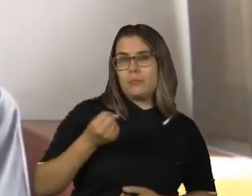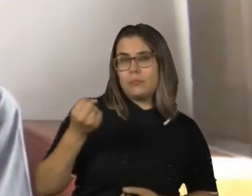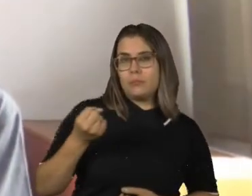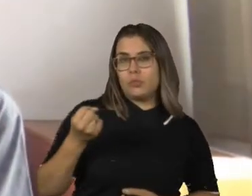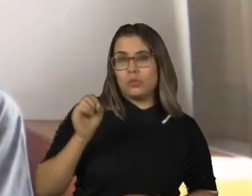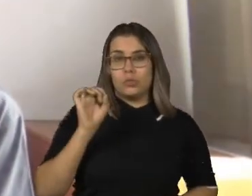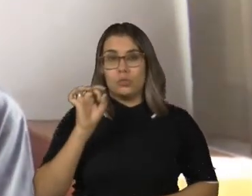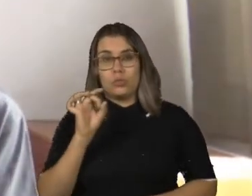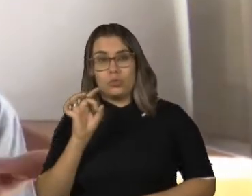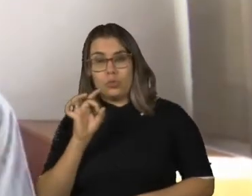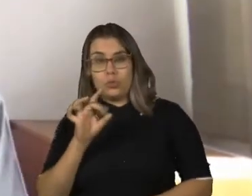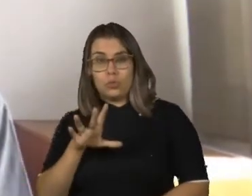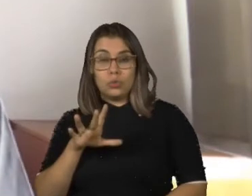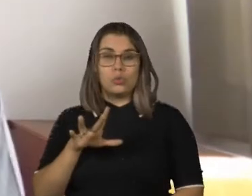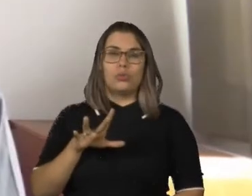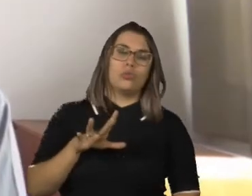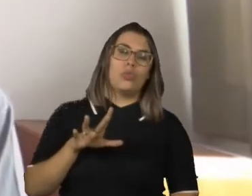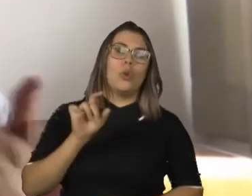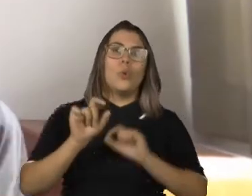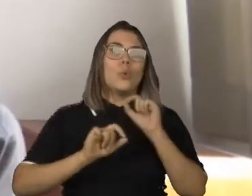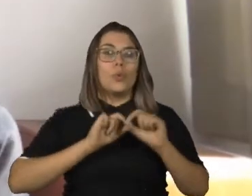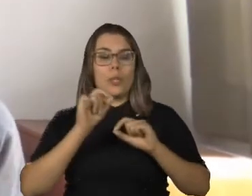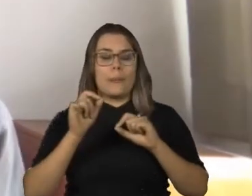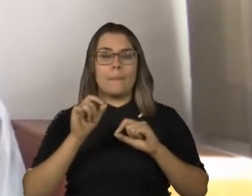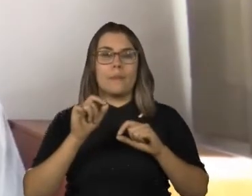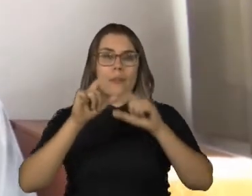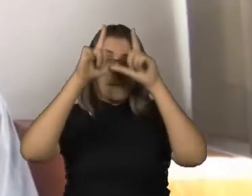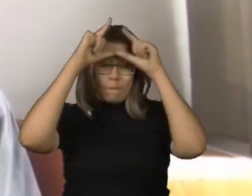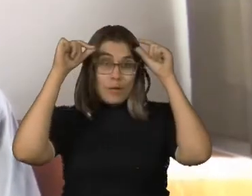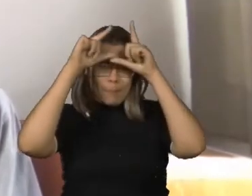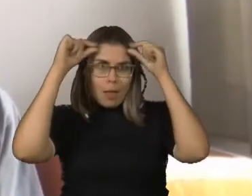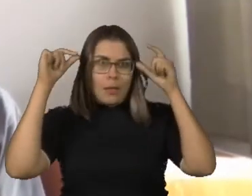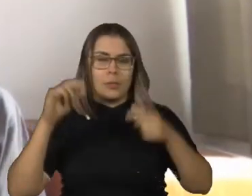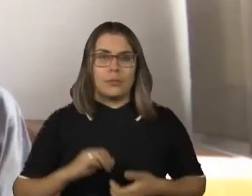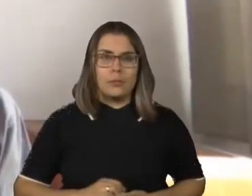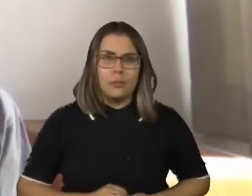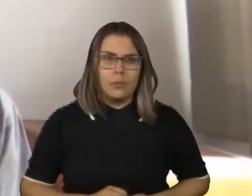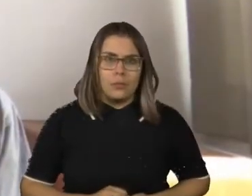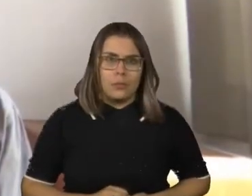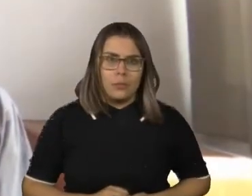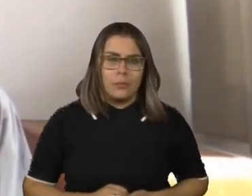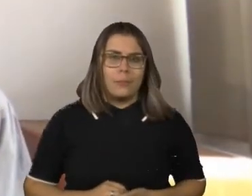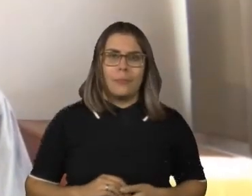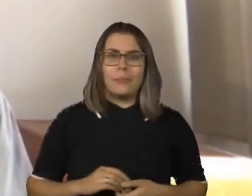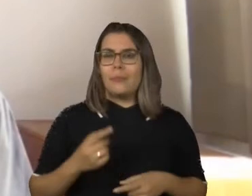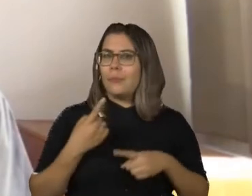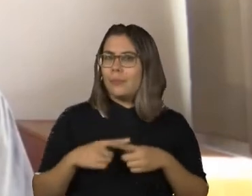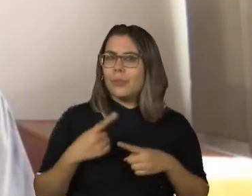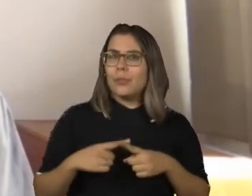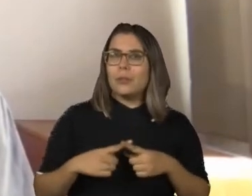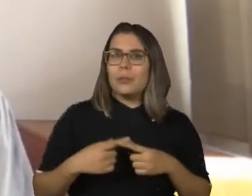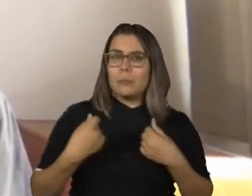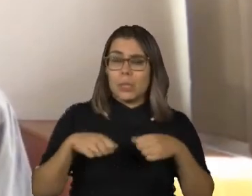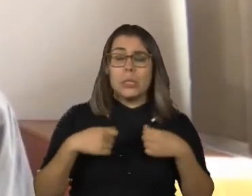ajudando o caderno de aí para casa. O futuro anticapacitista também precisa ser